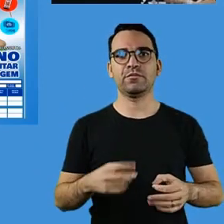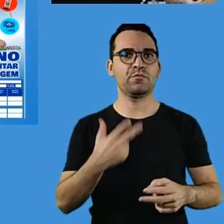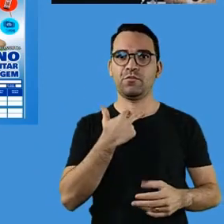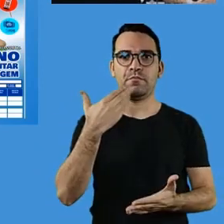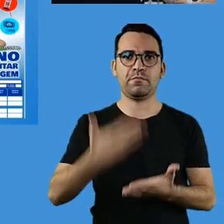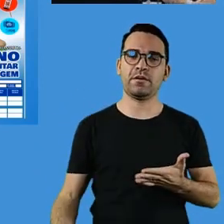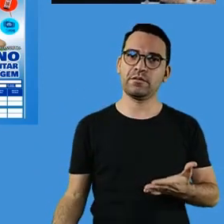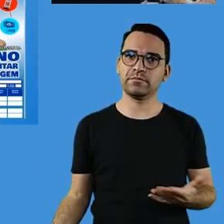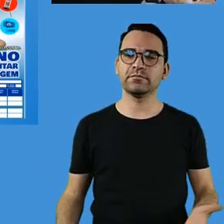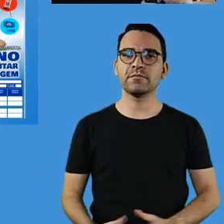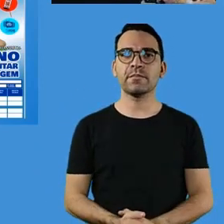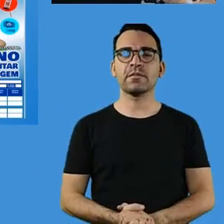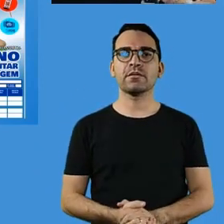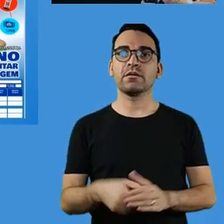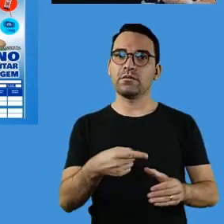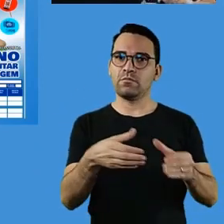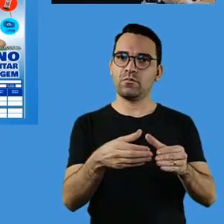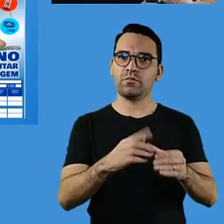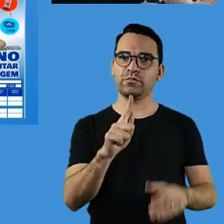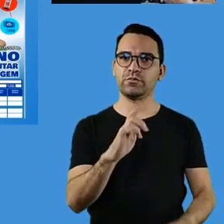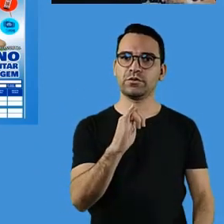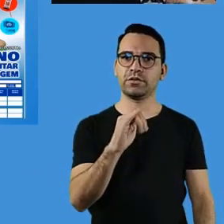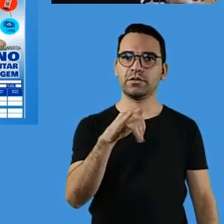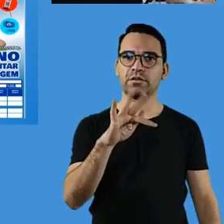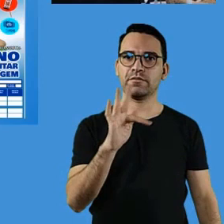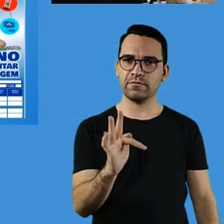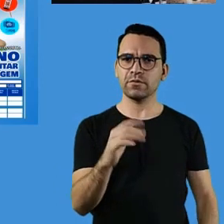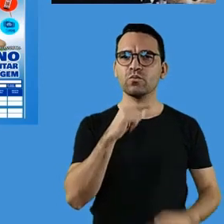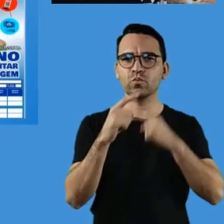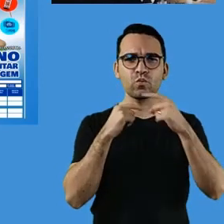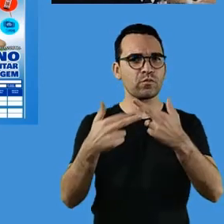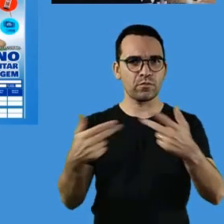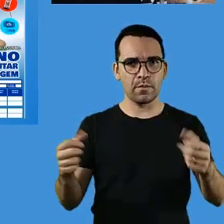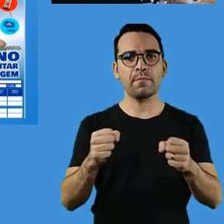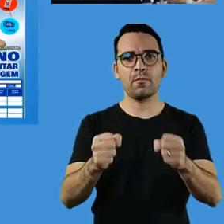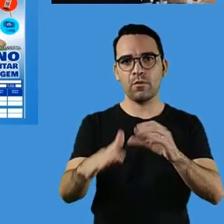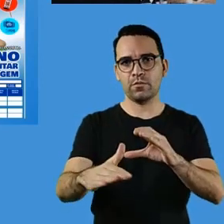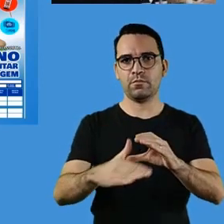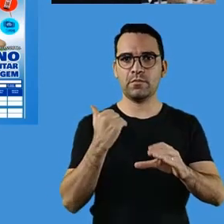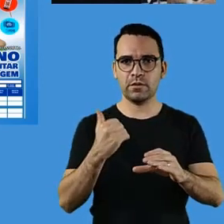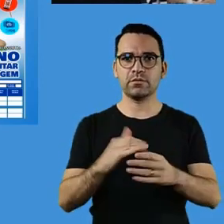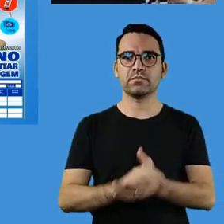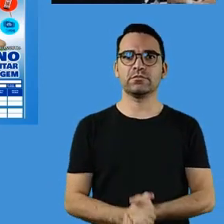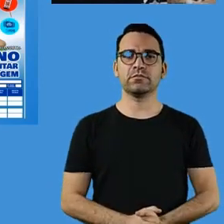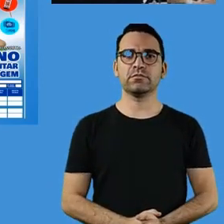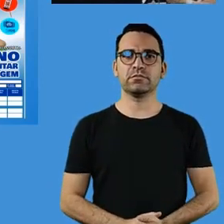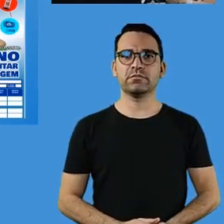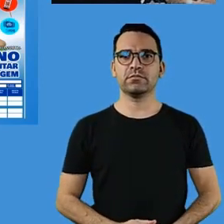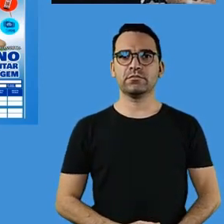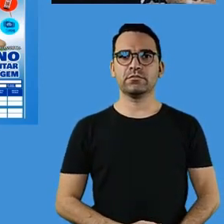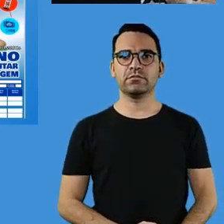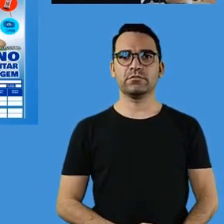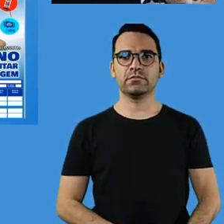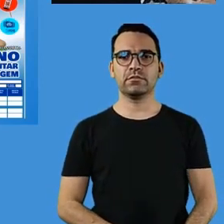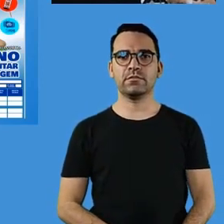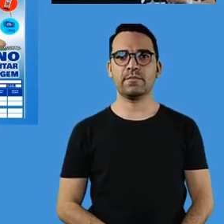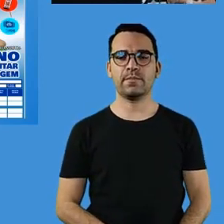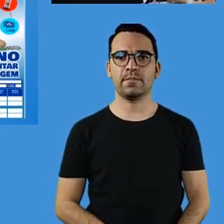e nos colocarmos mais uma vez à disposição a equipe da GIF junto com os meus técnicos para qualquer dúvida